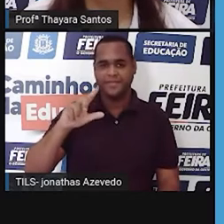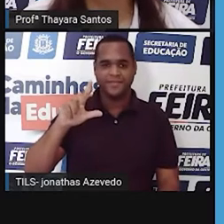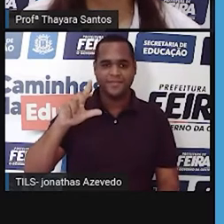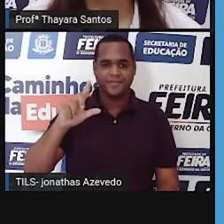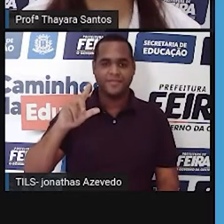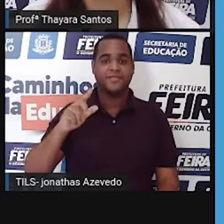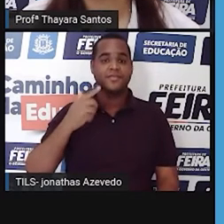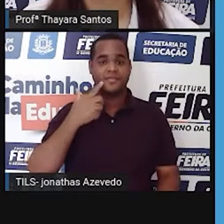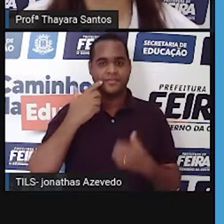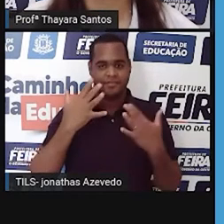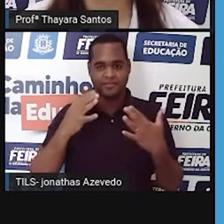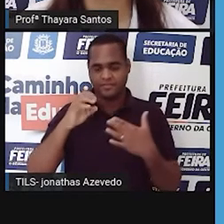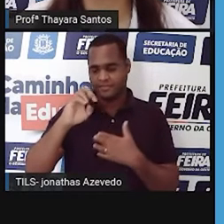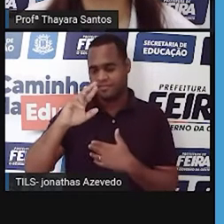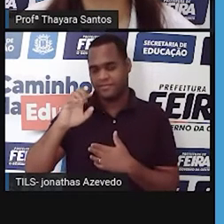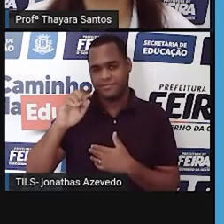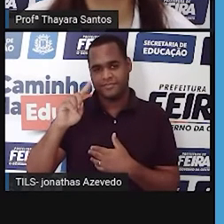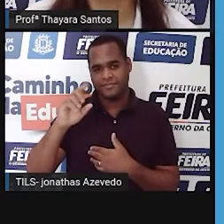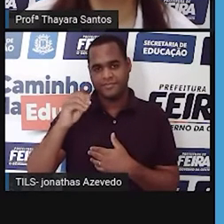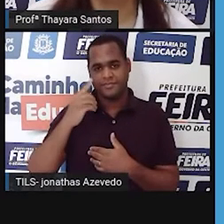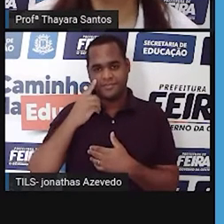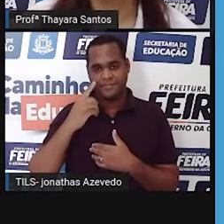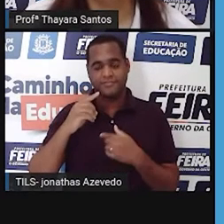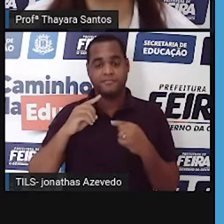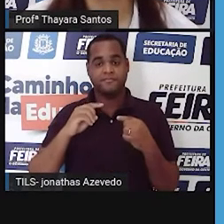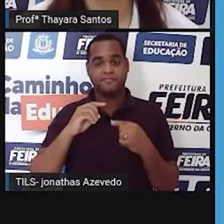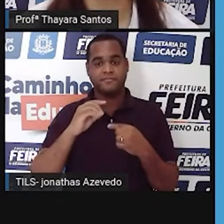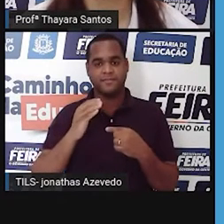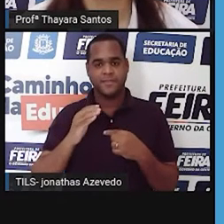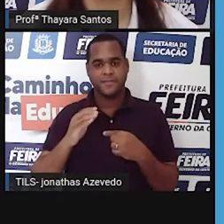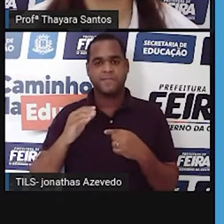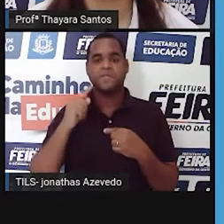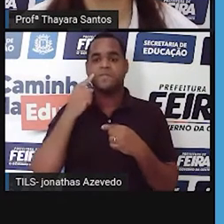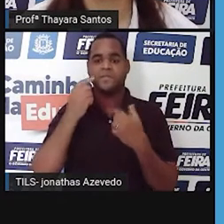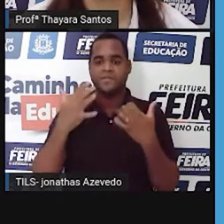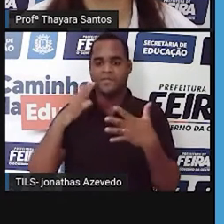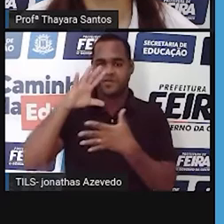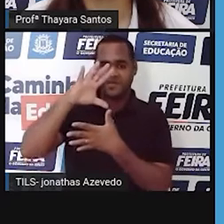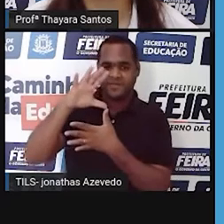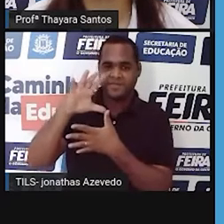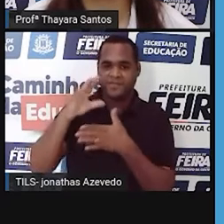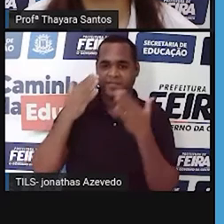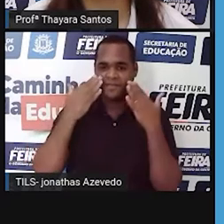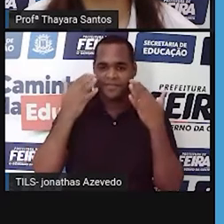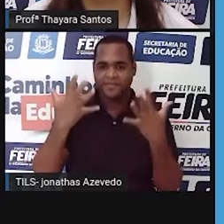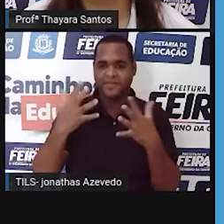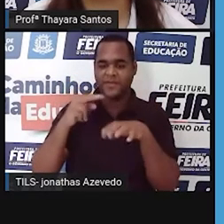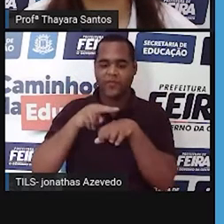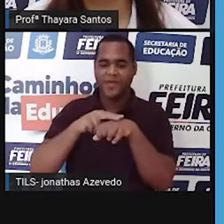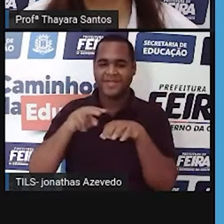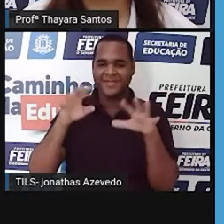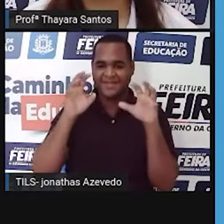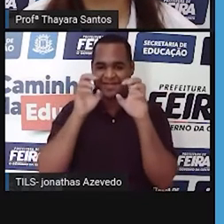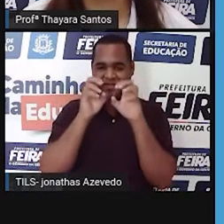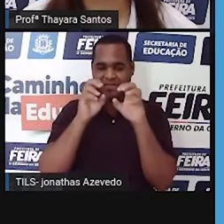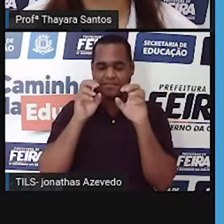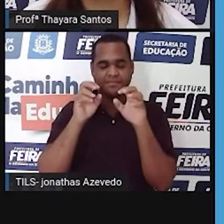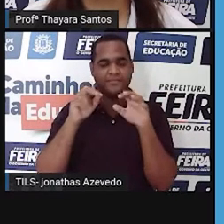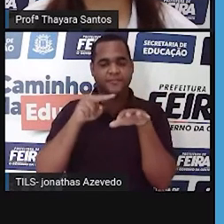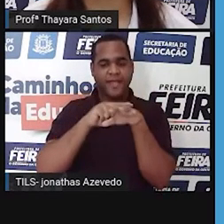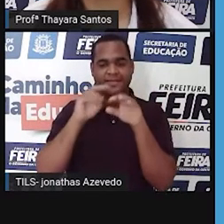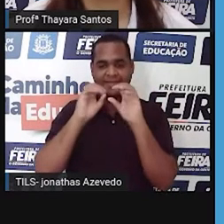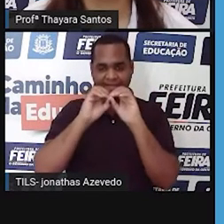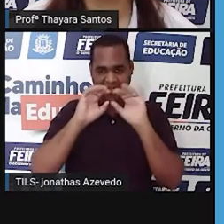Cerrado. O Cerrado é o segundo maior bioma do país. Aqui no mapa ele está representado por esse verdinho mais claro. Então,